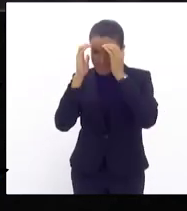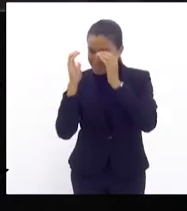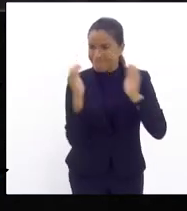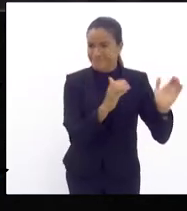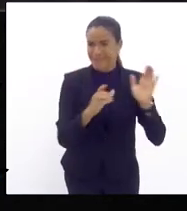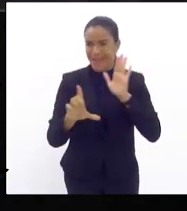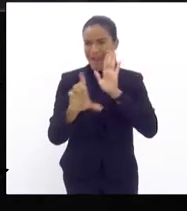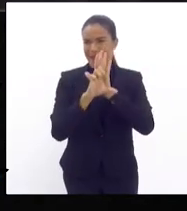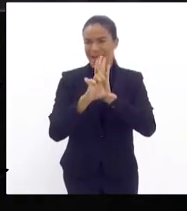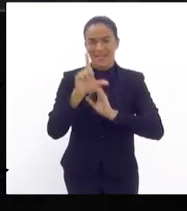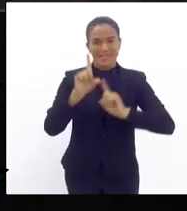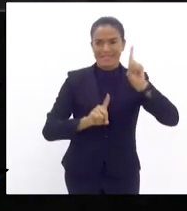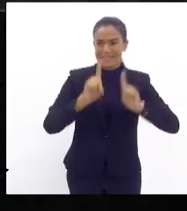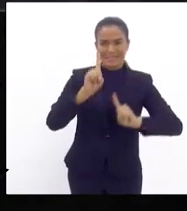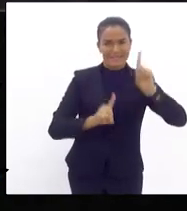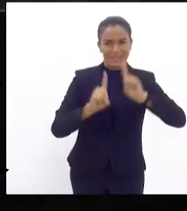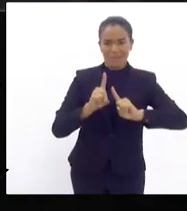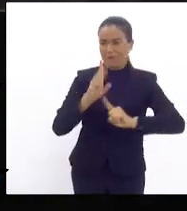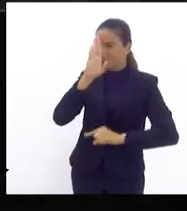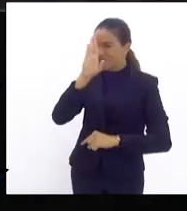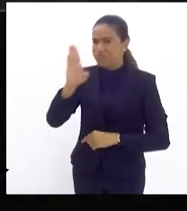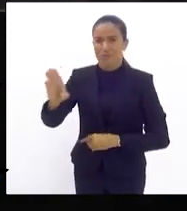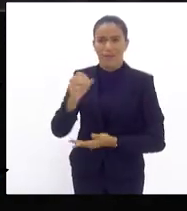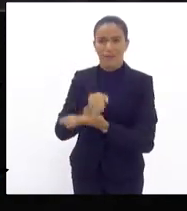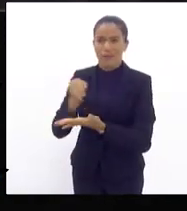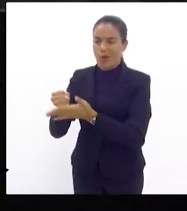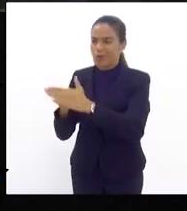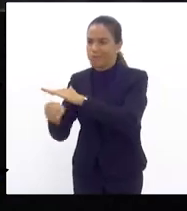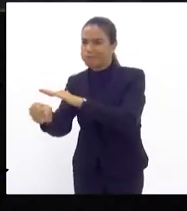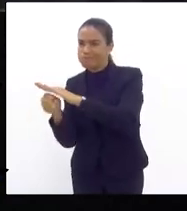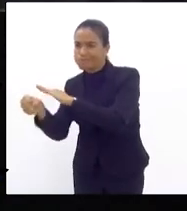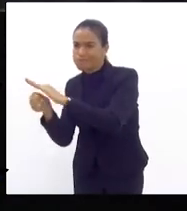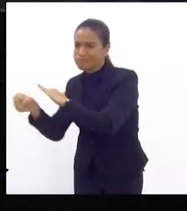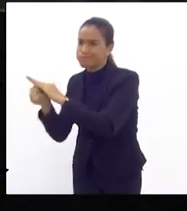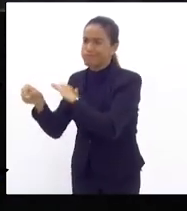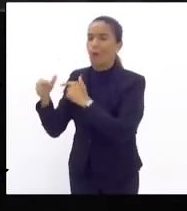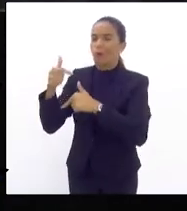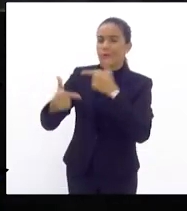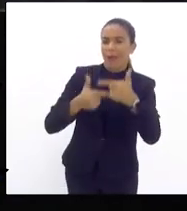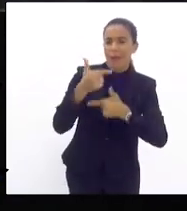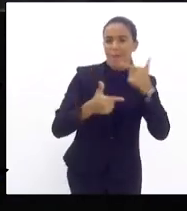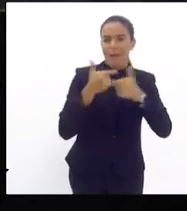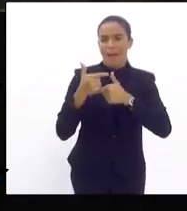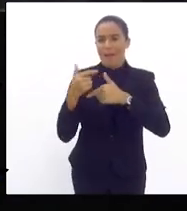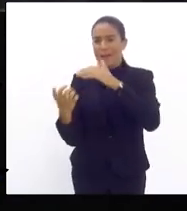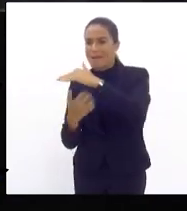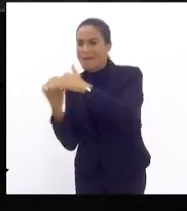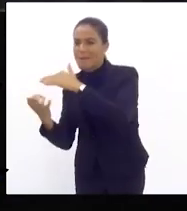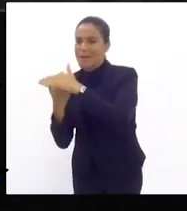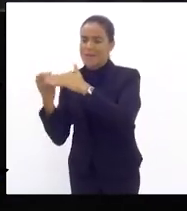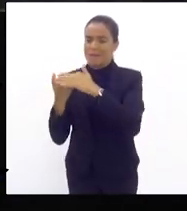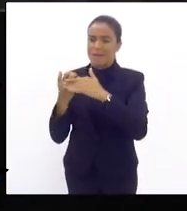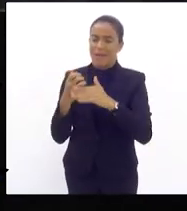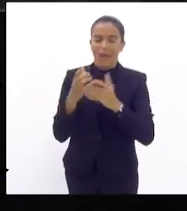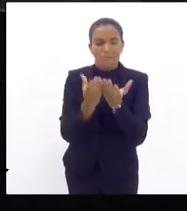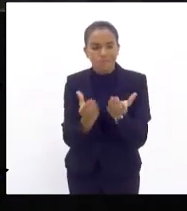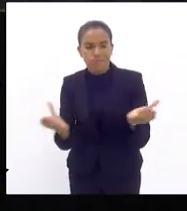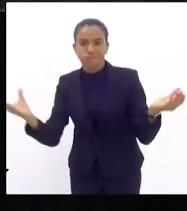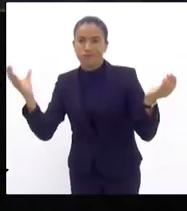licitações ela pode contratar direto o serviço das empresas para fazerem rede de esgoto e rede de água